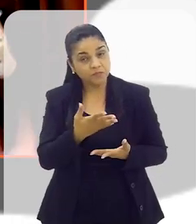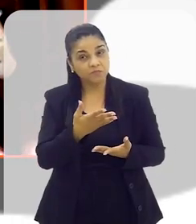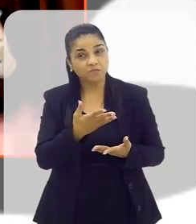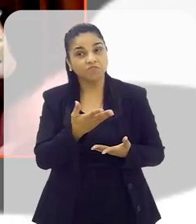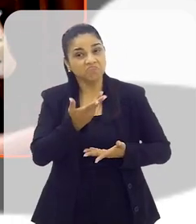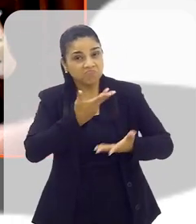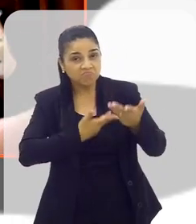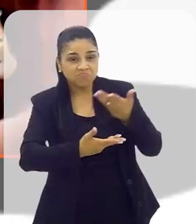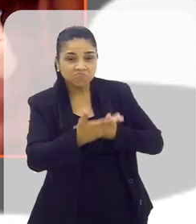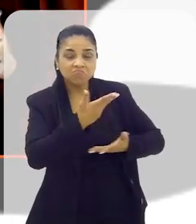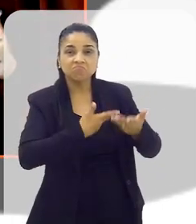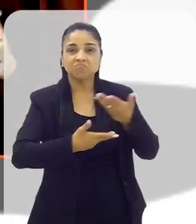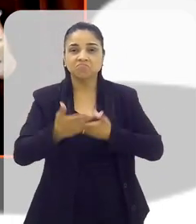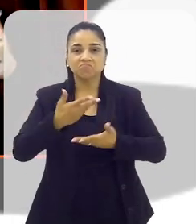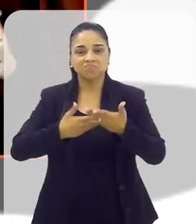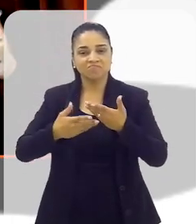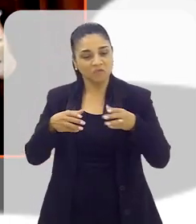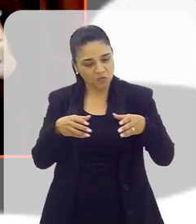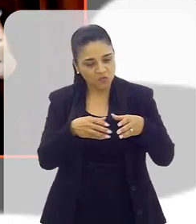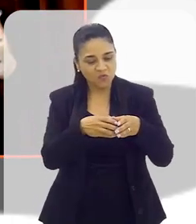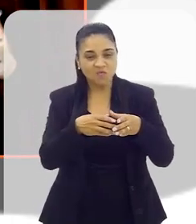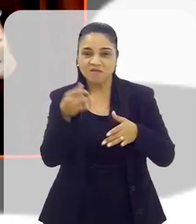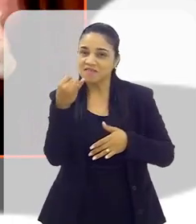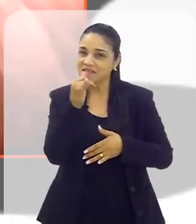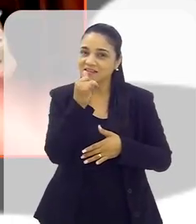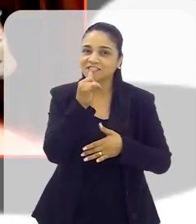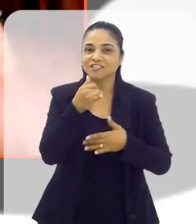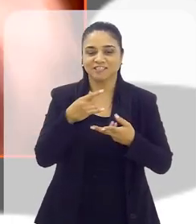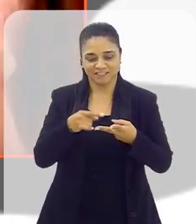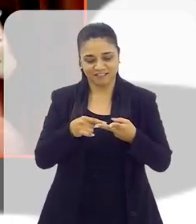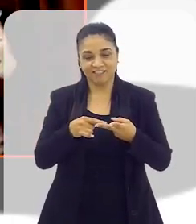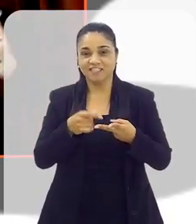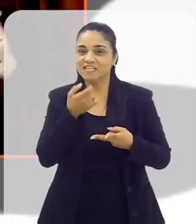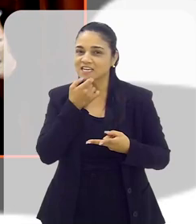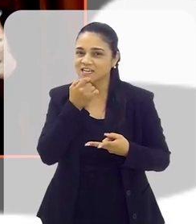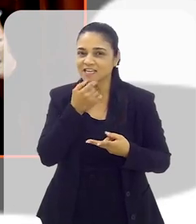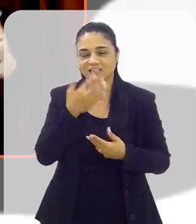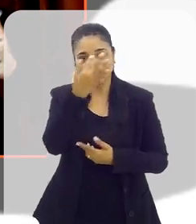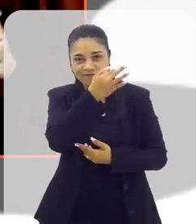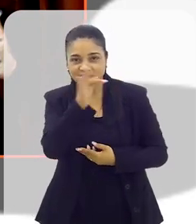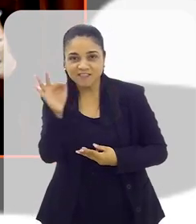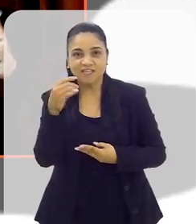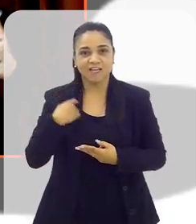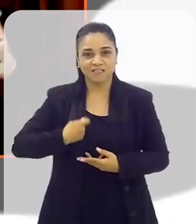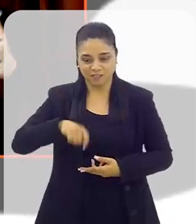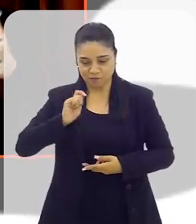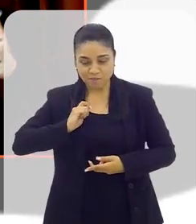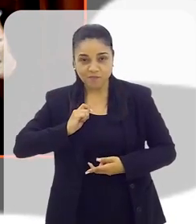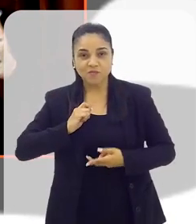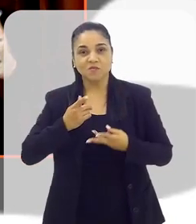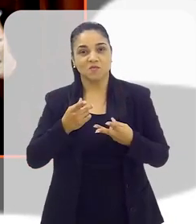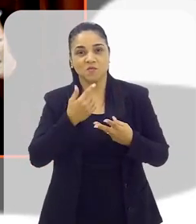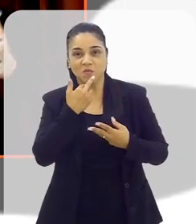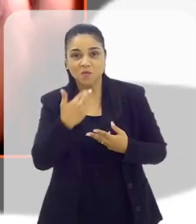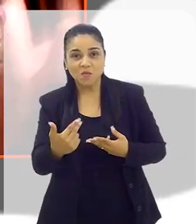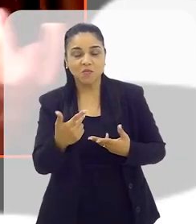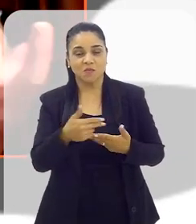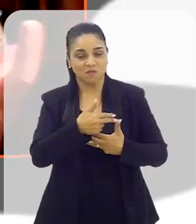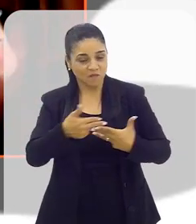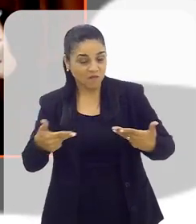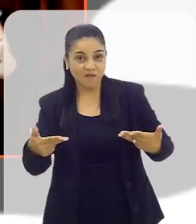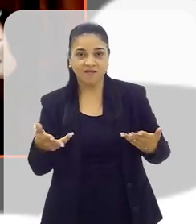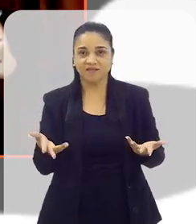Seria muito bom. Aí a gente vai ter um contingente falando italiano, falando francês, falando inglês, falando espanhol. A gente pode